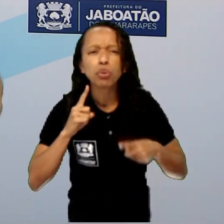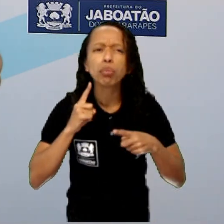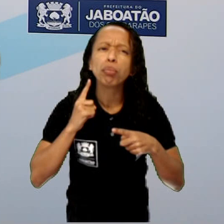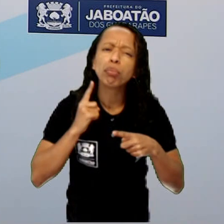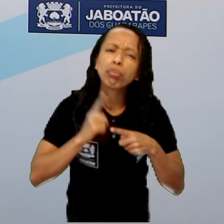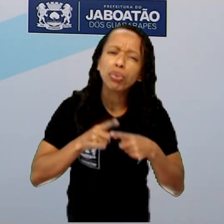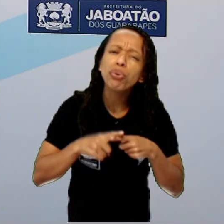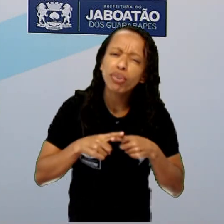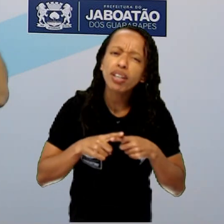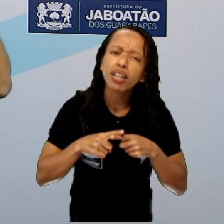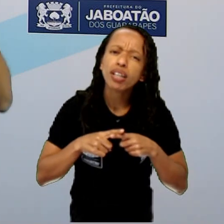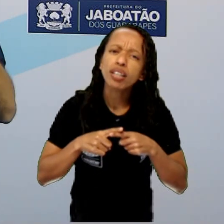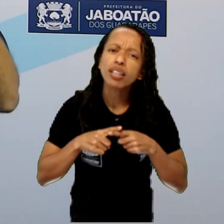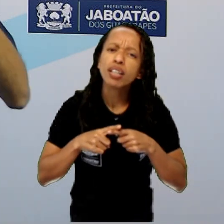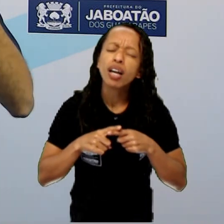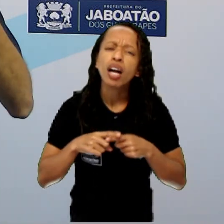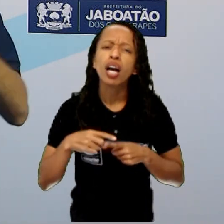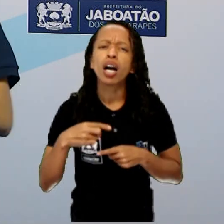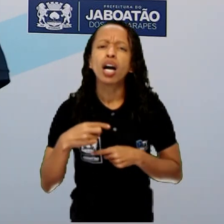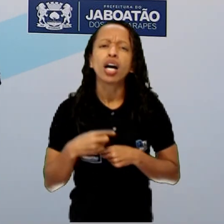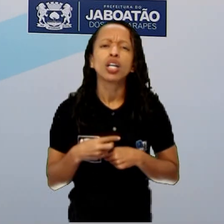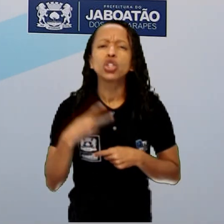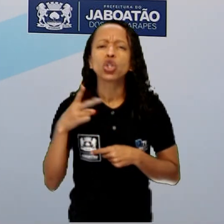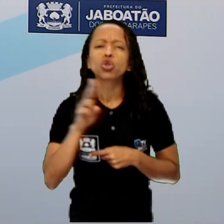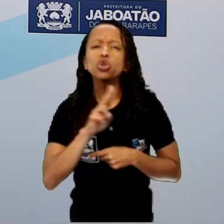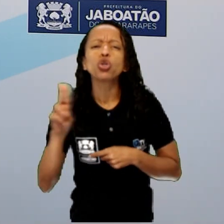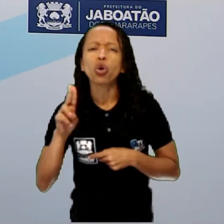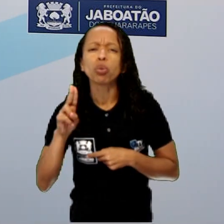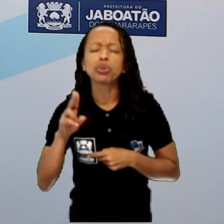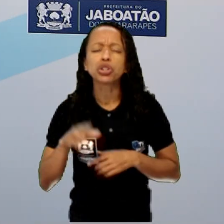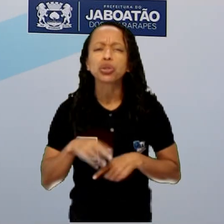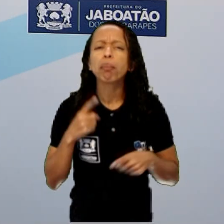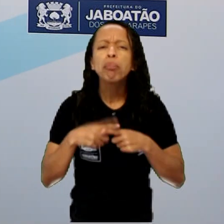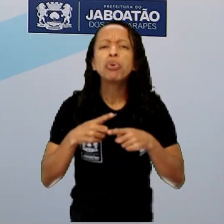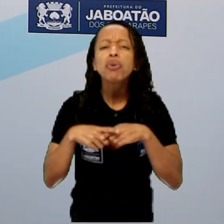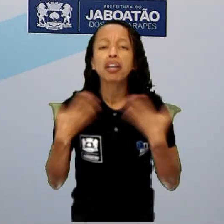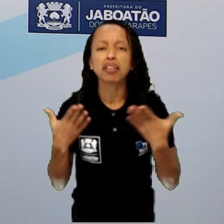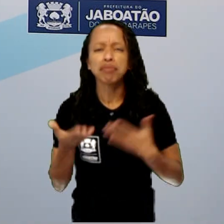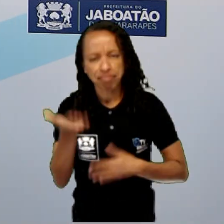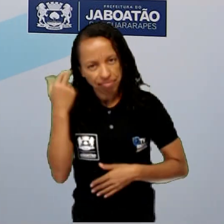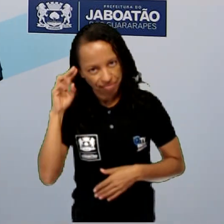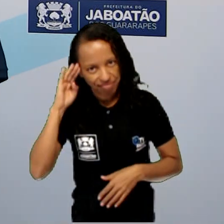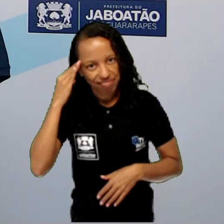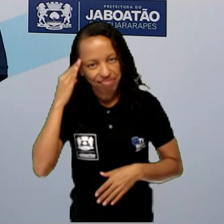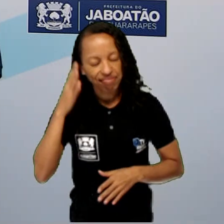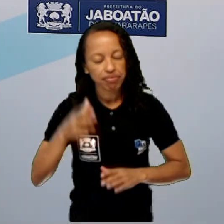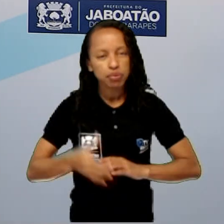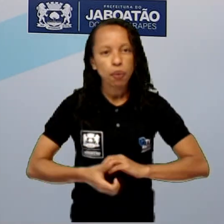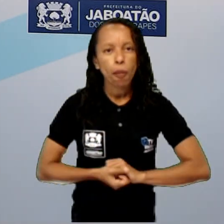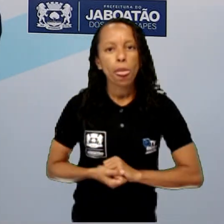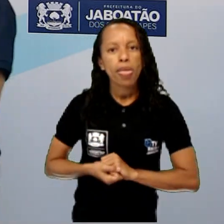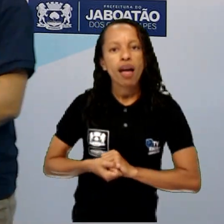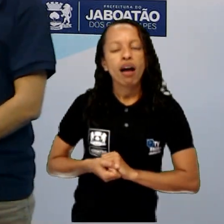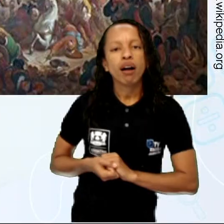Jaboatão? Por que dos Guararapes? Vamos entender? Olha só. Vê aí a imagem. Vamos